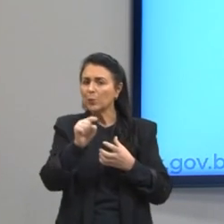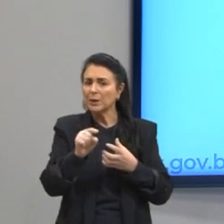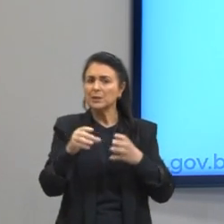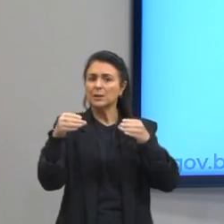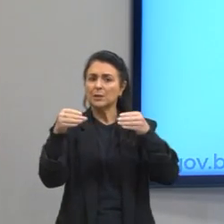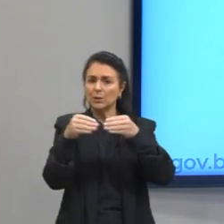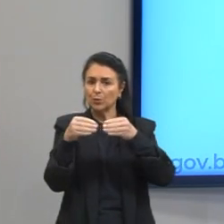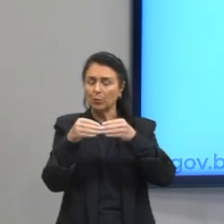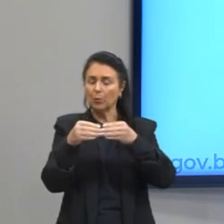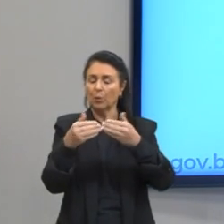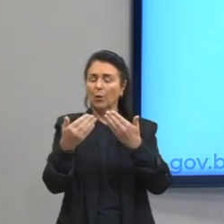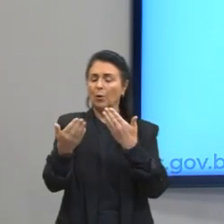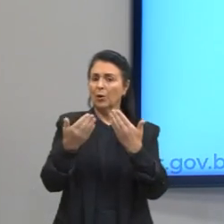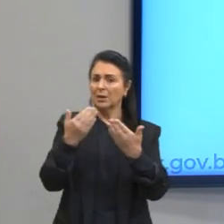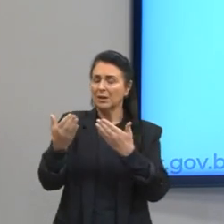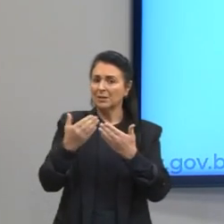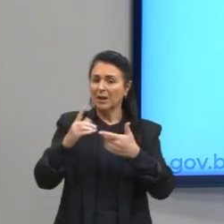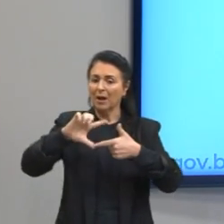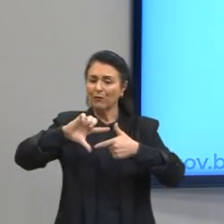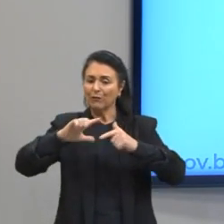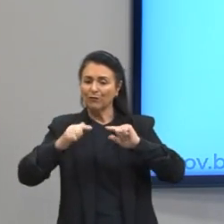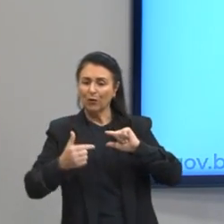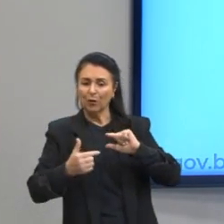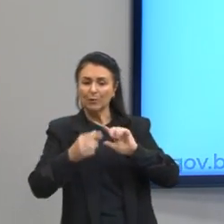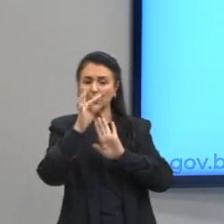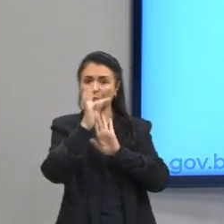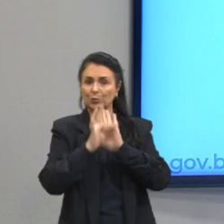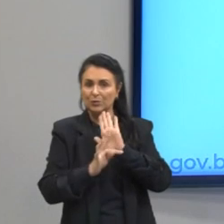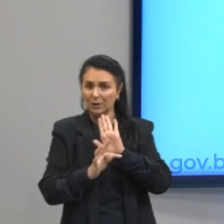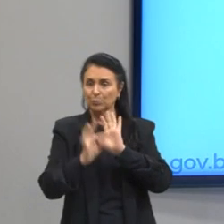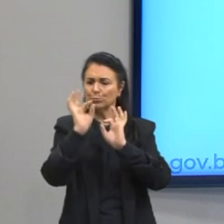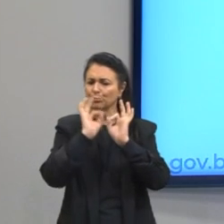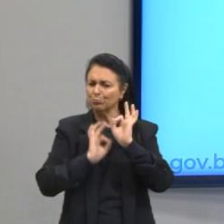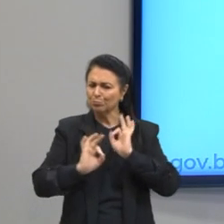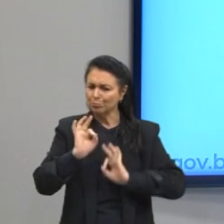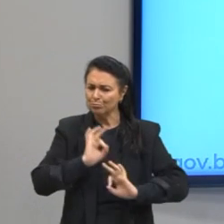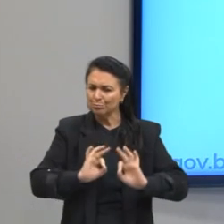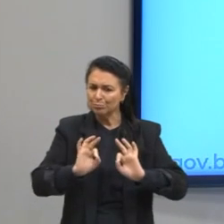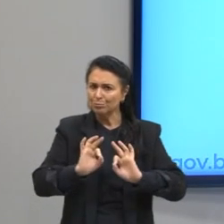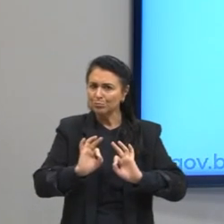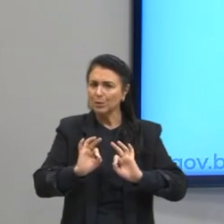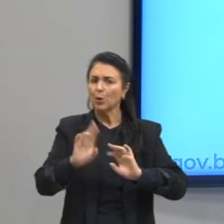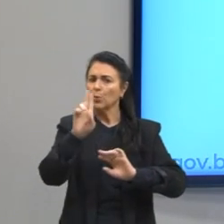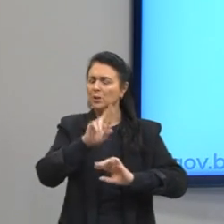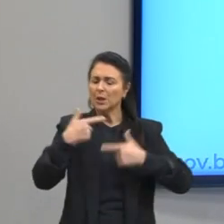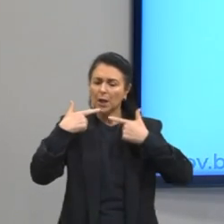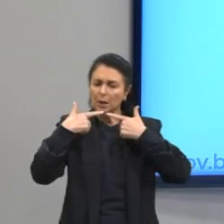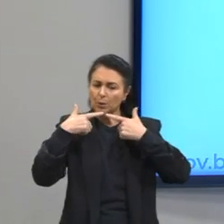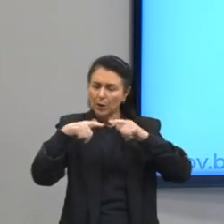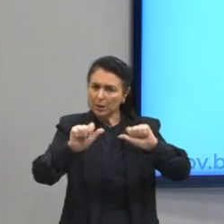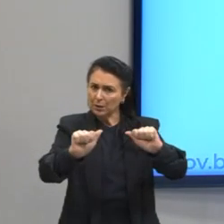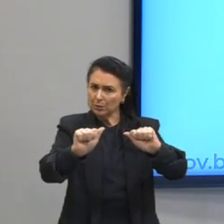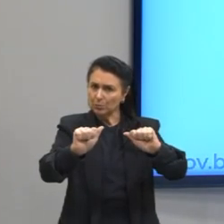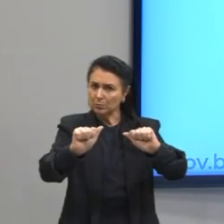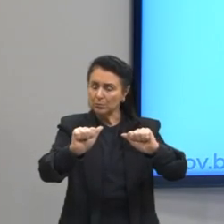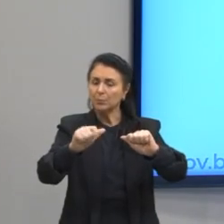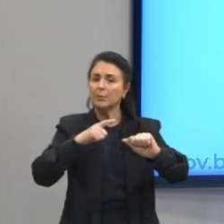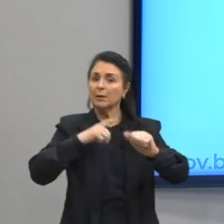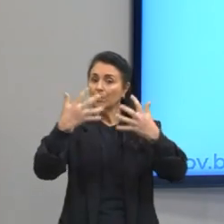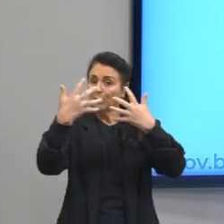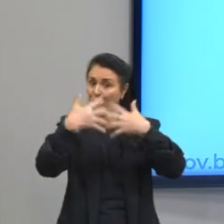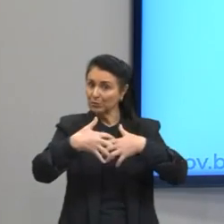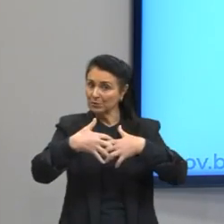analisar a forma como os textos organizam-se linguisticamente para cumprirem suas funções comunicativas.